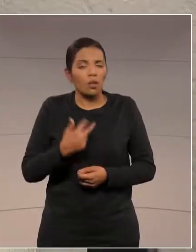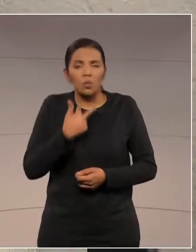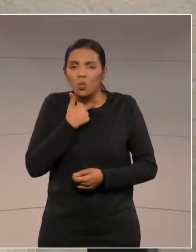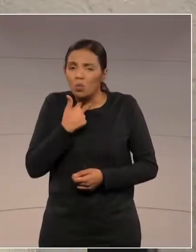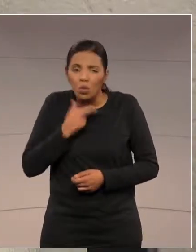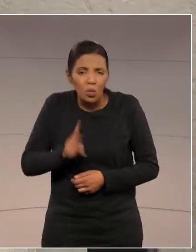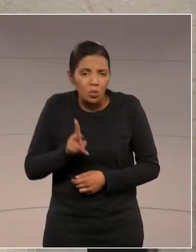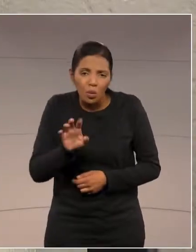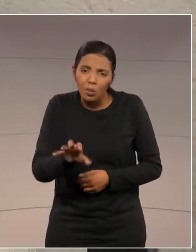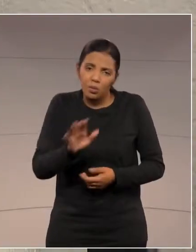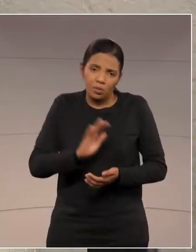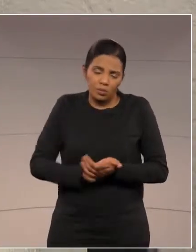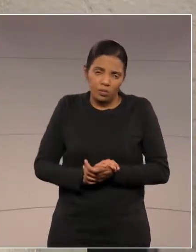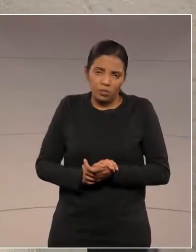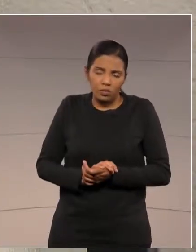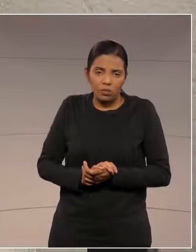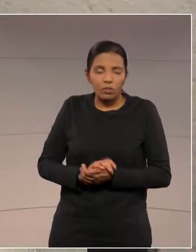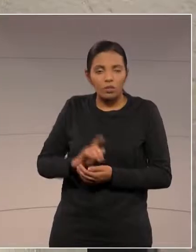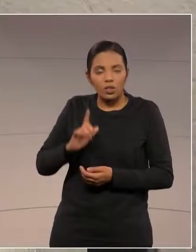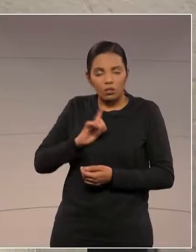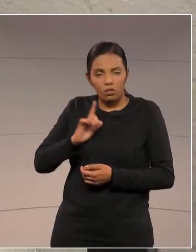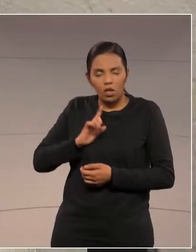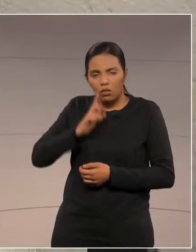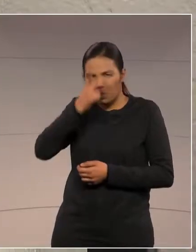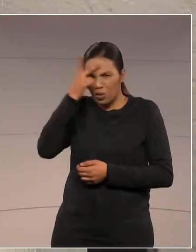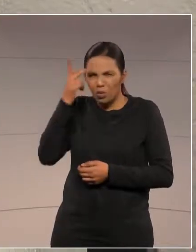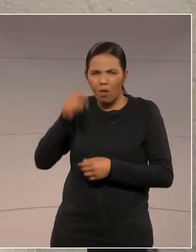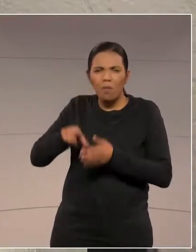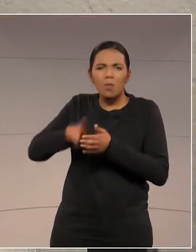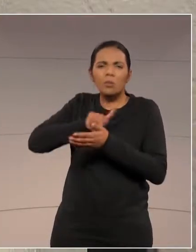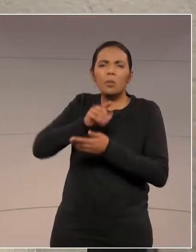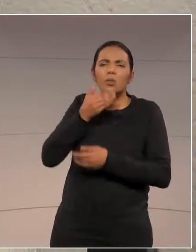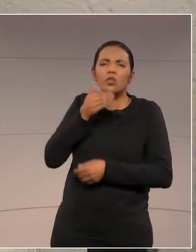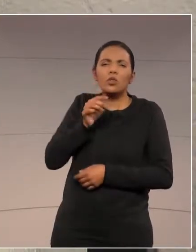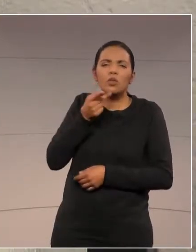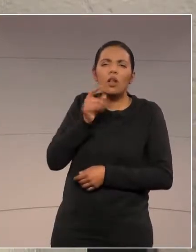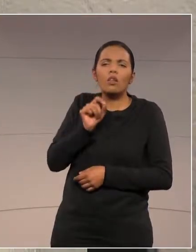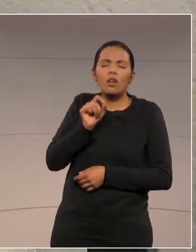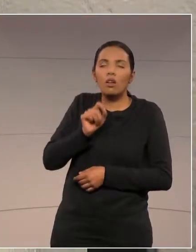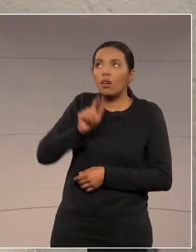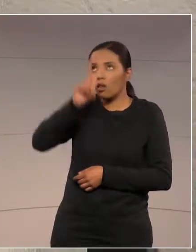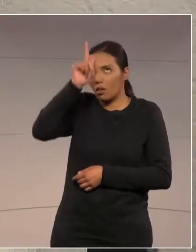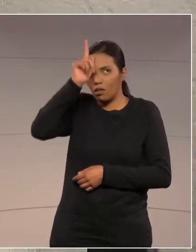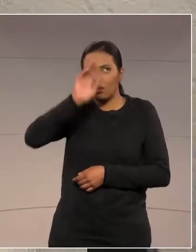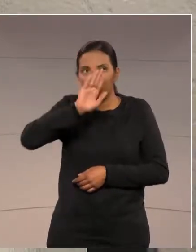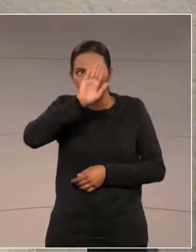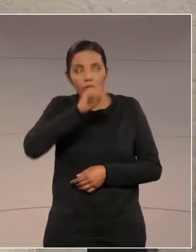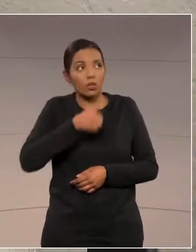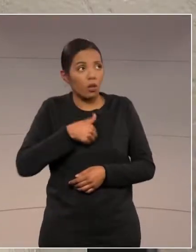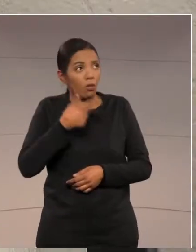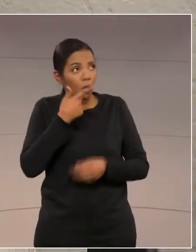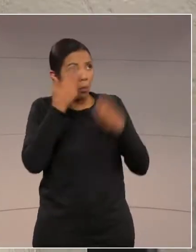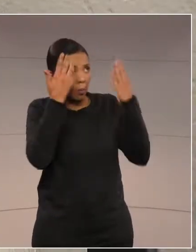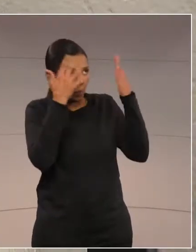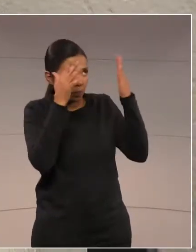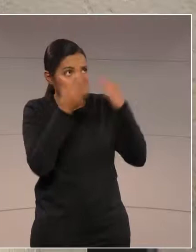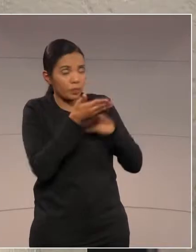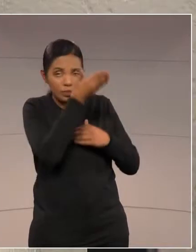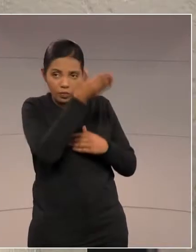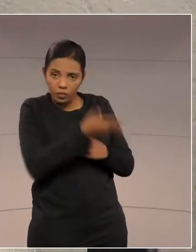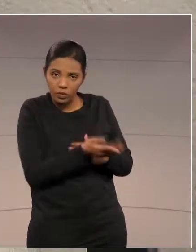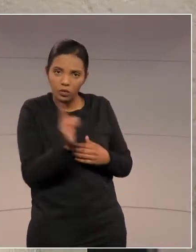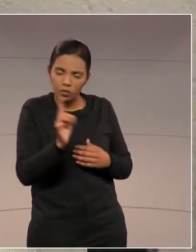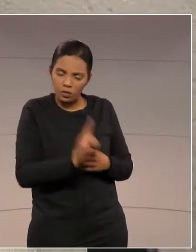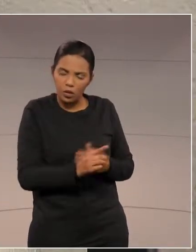ficar assim. Nelson Justus, alguém chamou antes, por gentileza. Goura, por favor. Obrigado, deputado Galo. Parabenizá-lo por trazer o tema ao